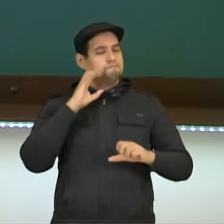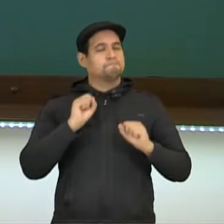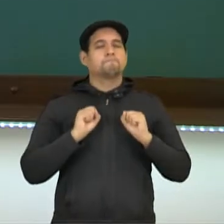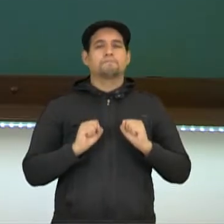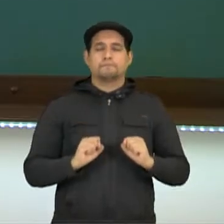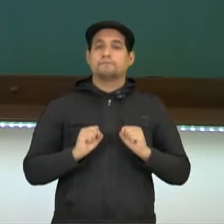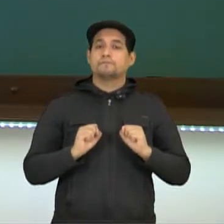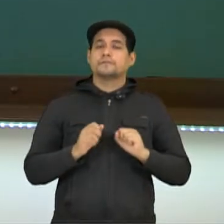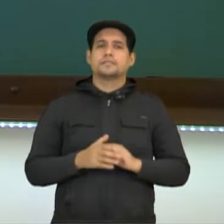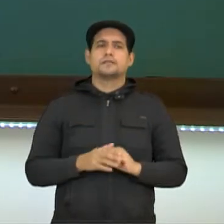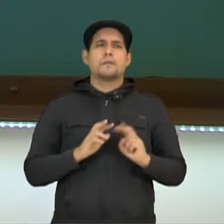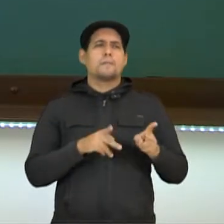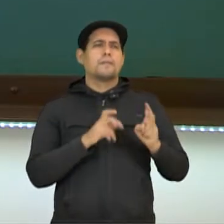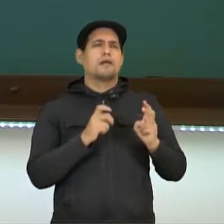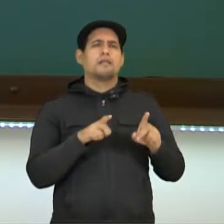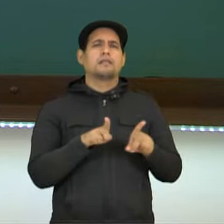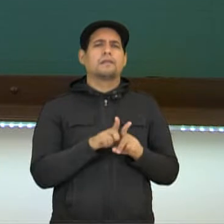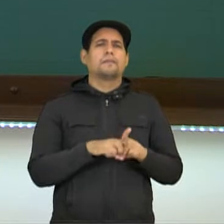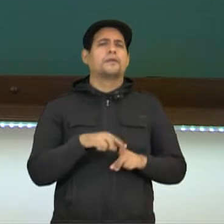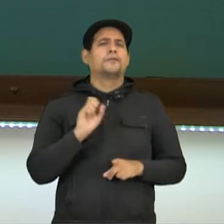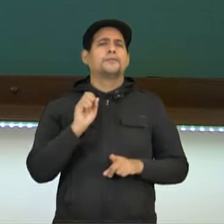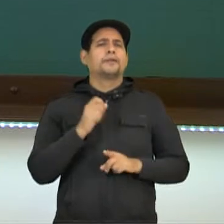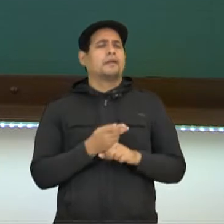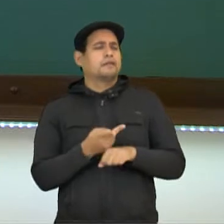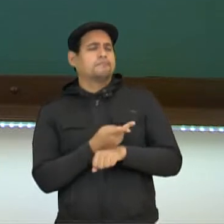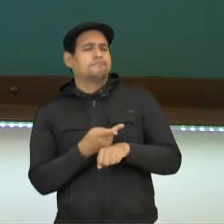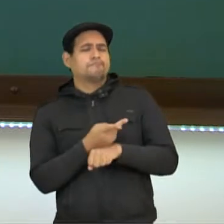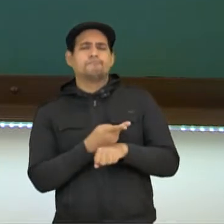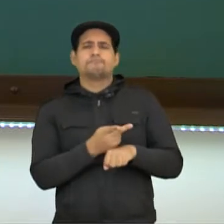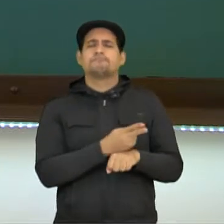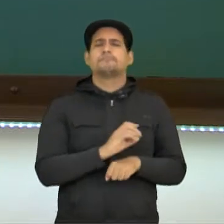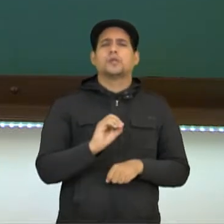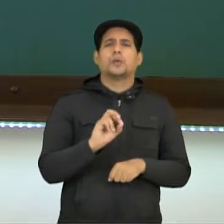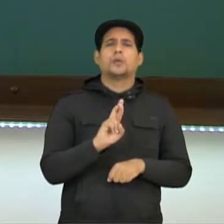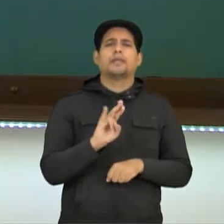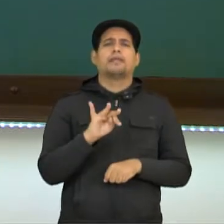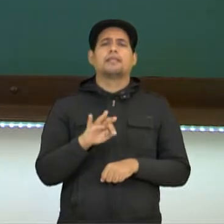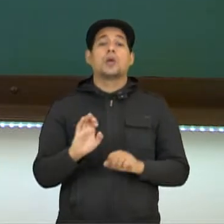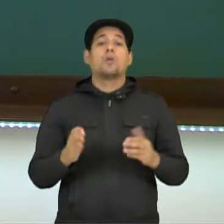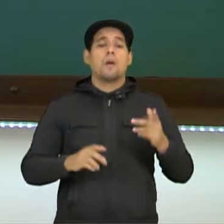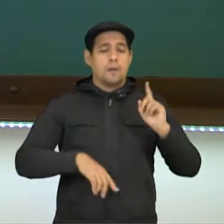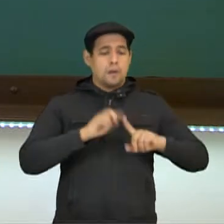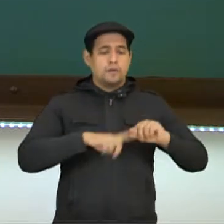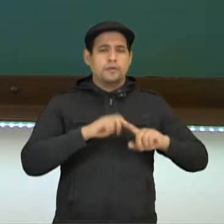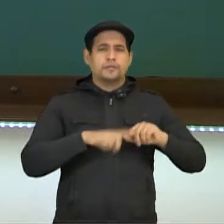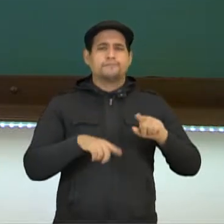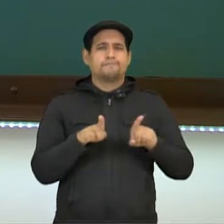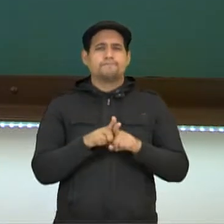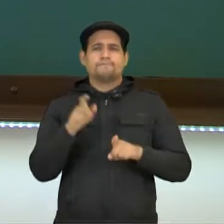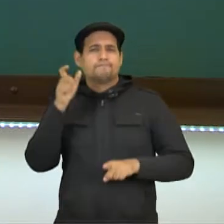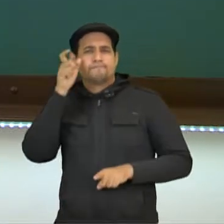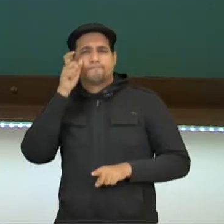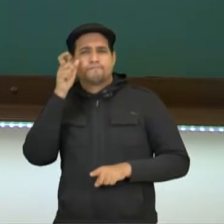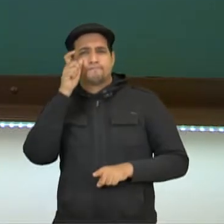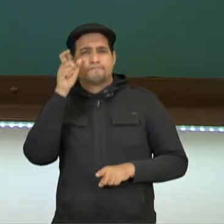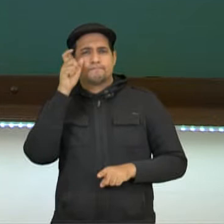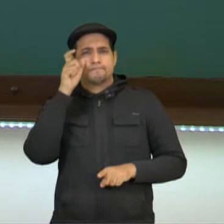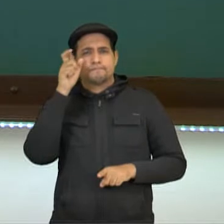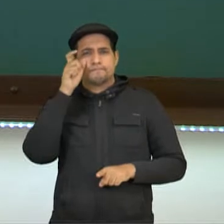possível. Veja, o que eles iam buscar no Oriente? Quais eram os produtos que interessavam às